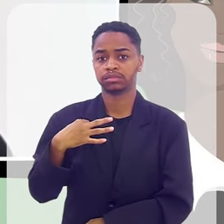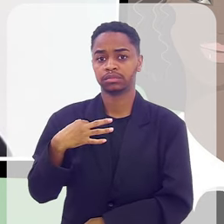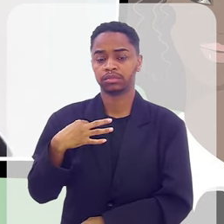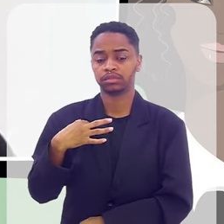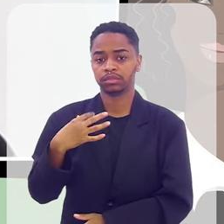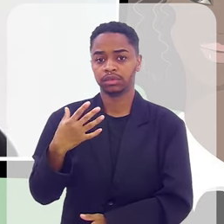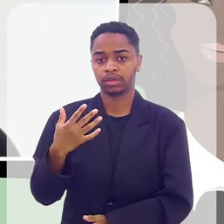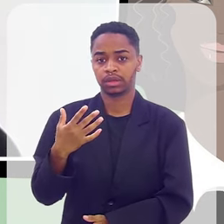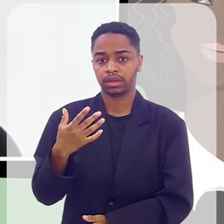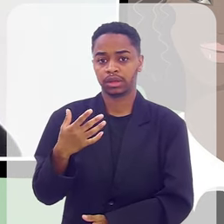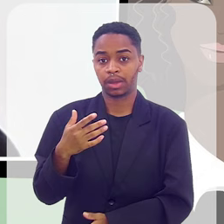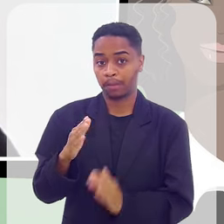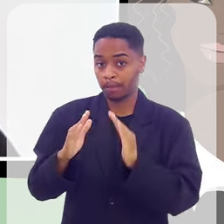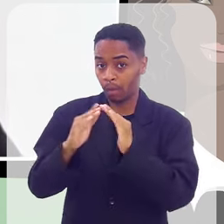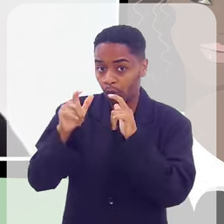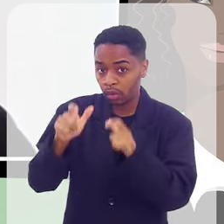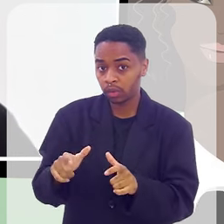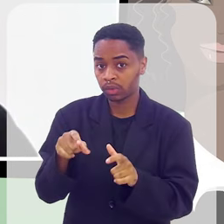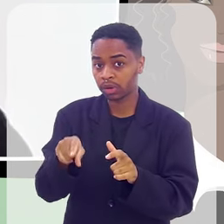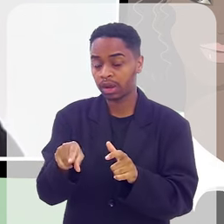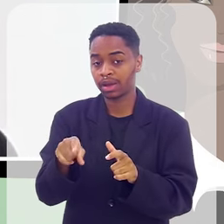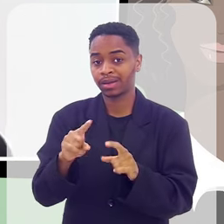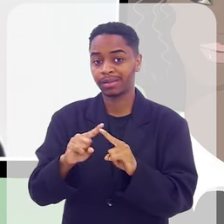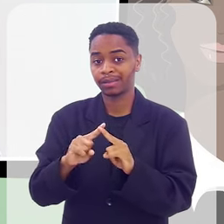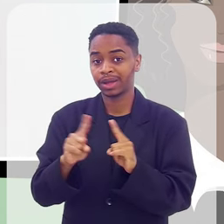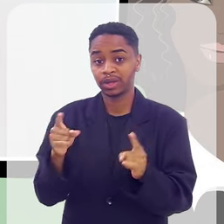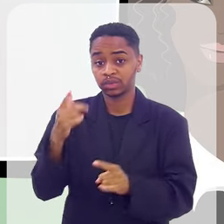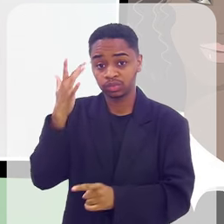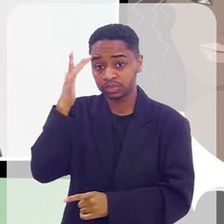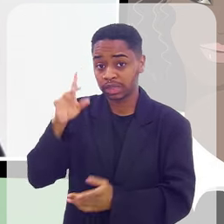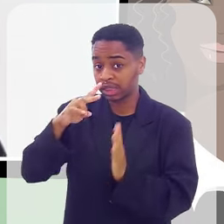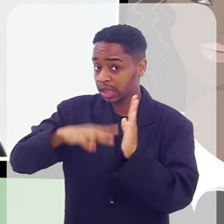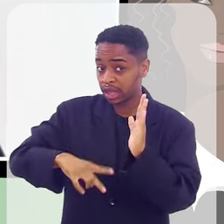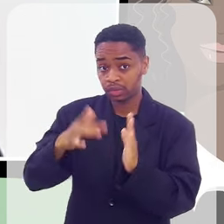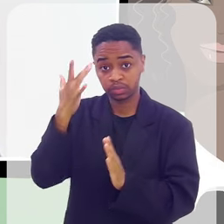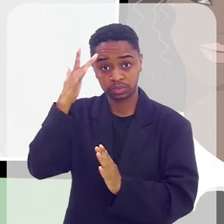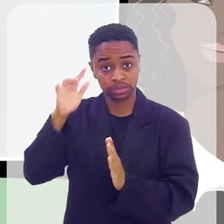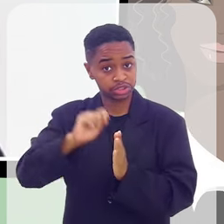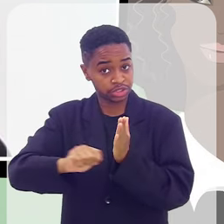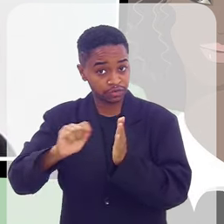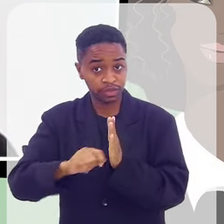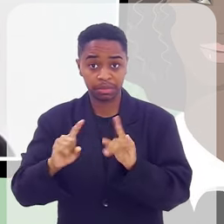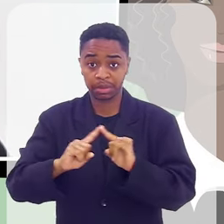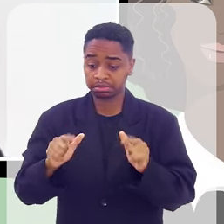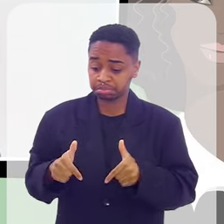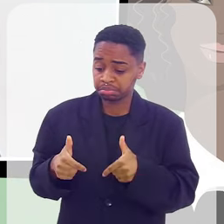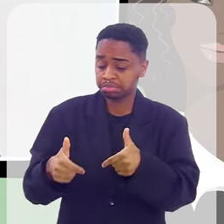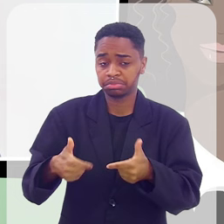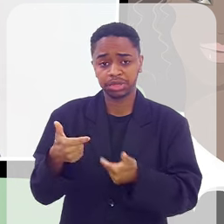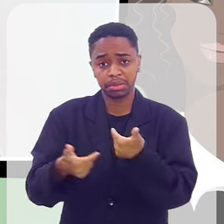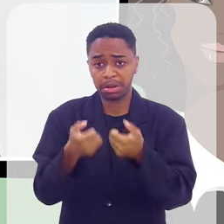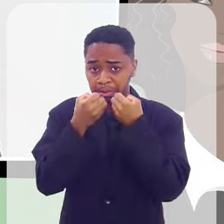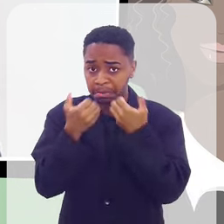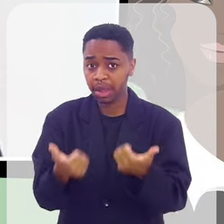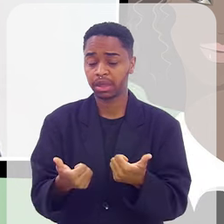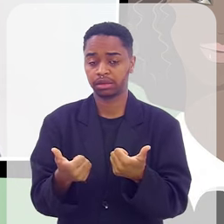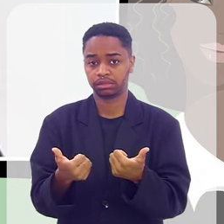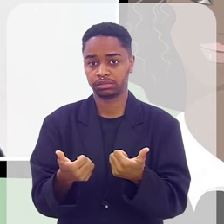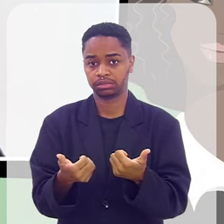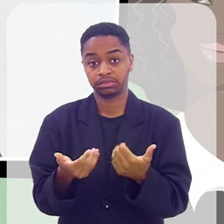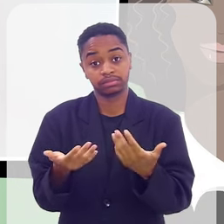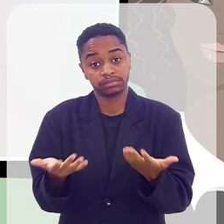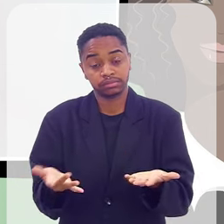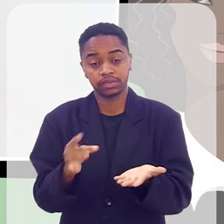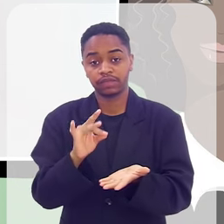nós temos voluntária local que não sabe ler nem escrever e ela faz muito bem. Então, na